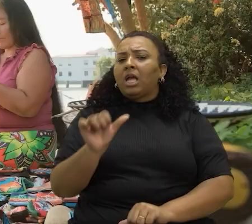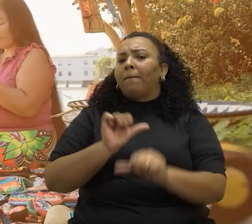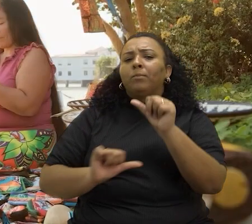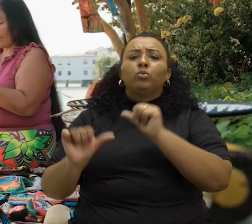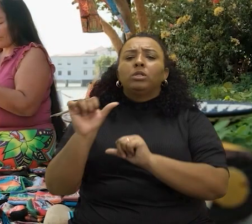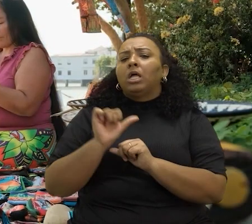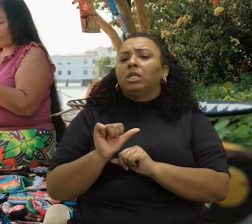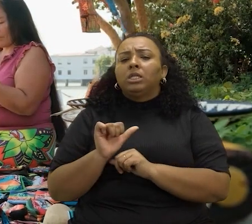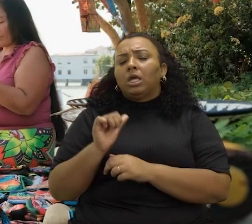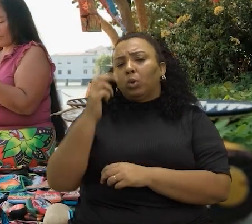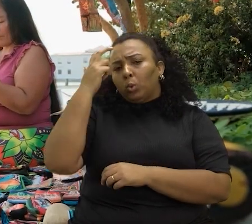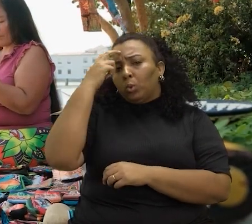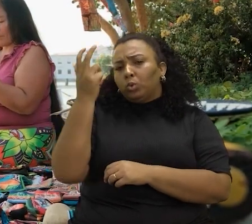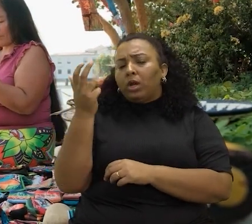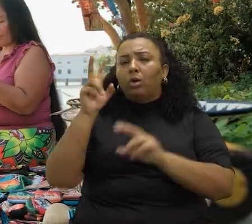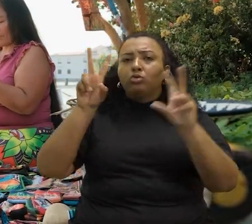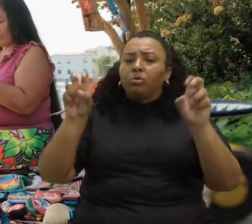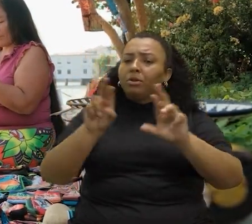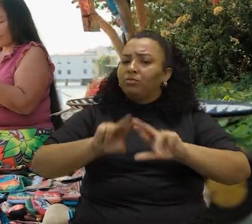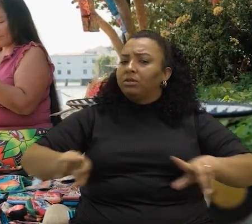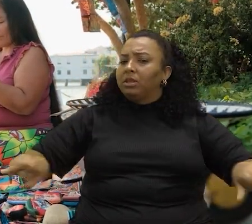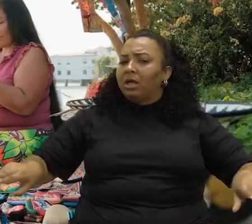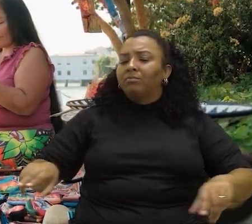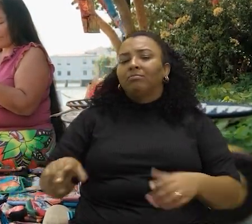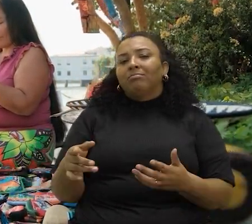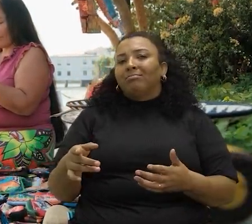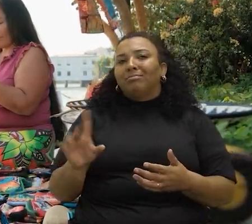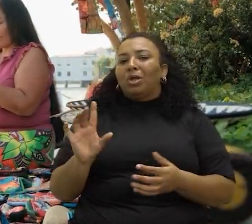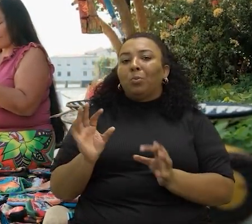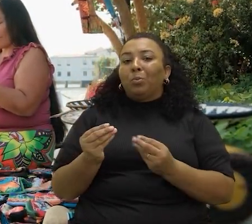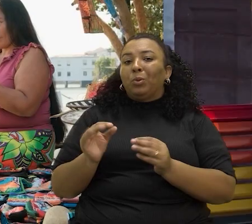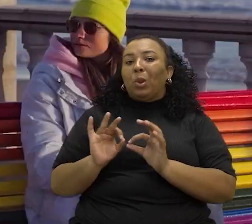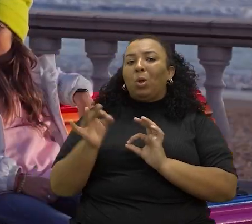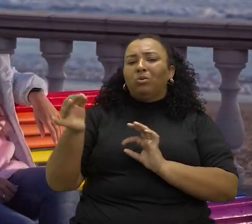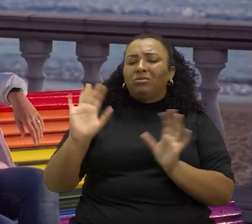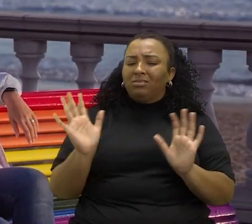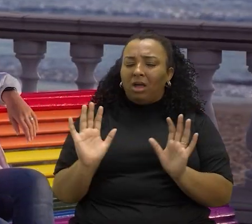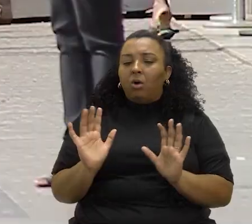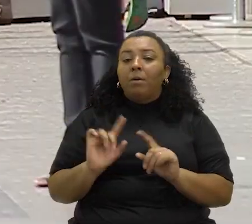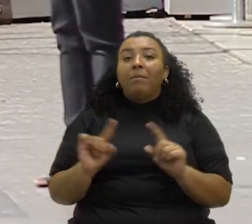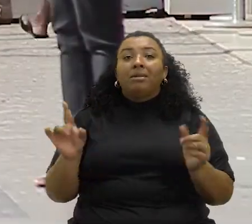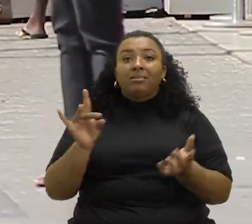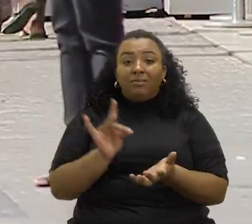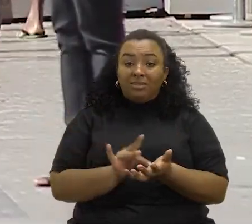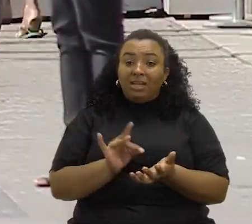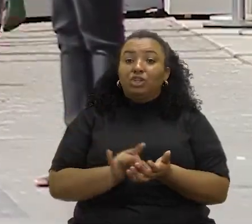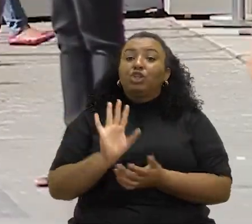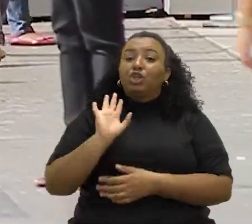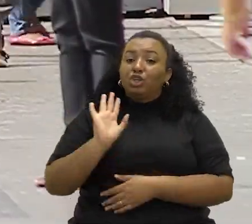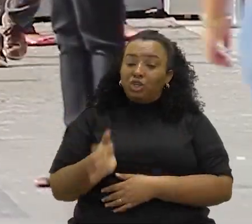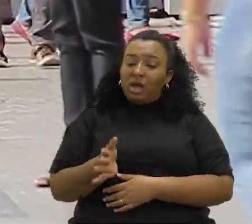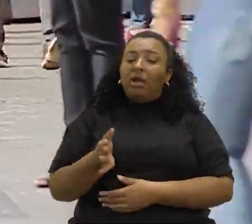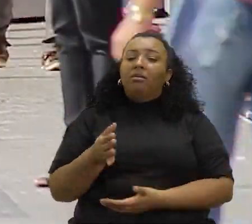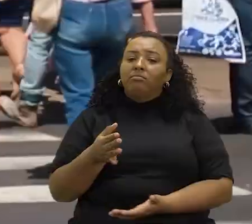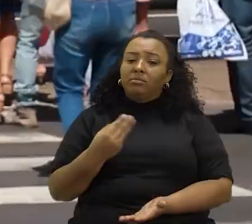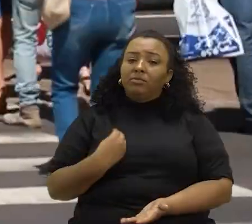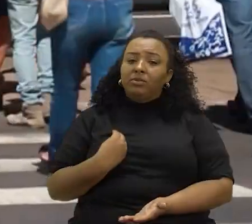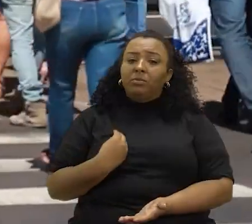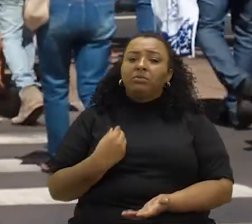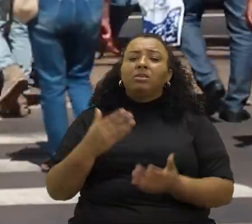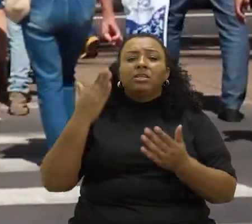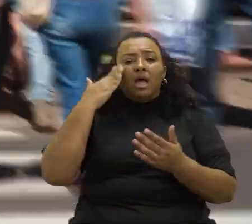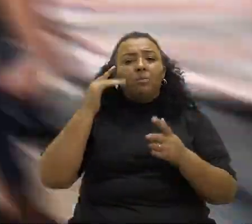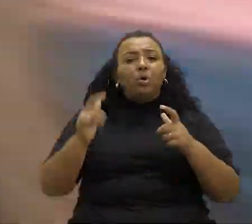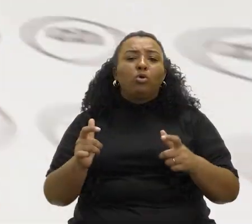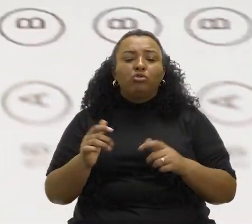E a mudança cultural em relação à diversidade não está tão longe assim. Na verdade, ela já é uma realidade.